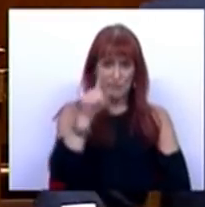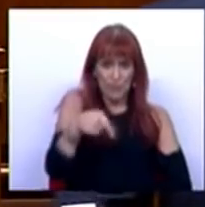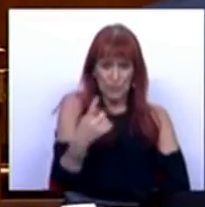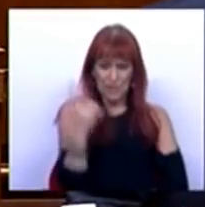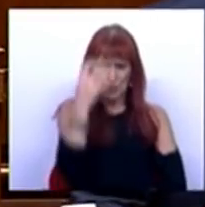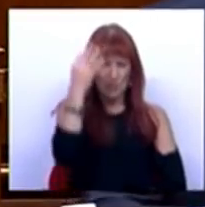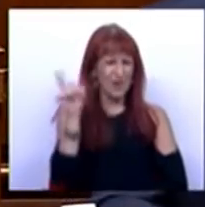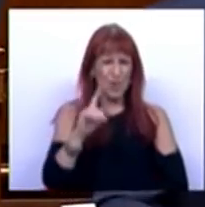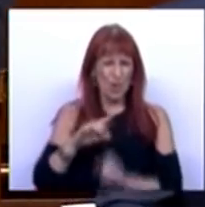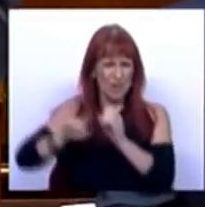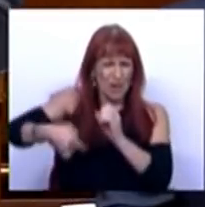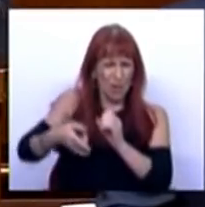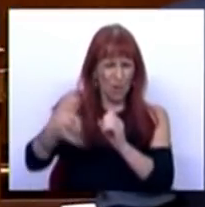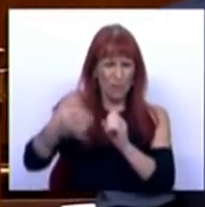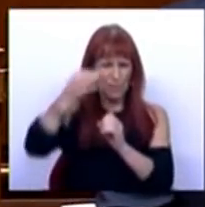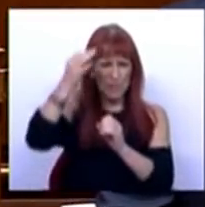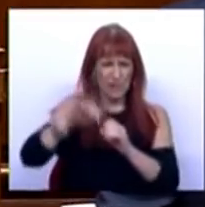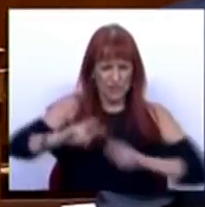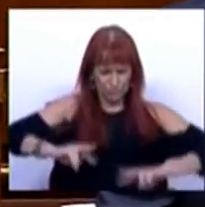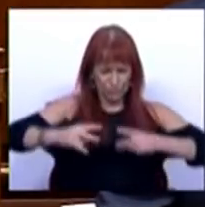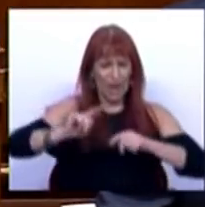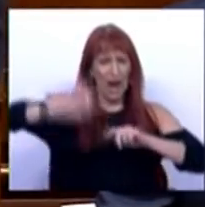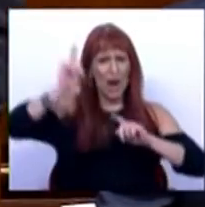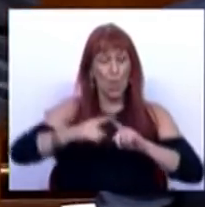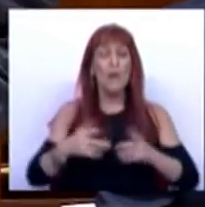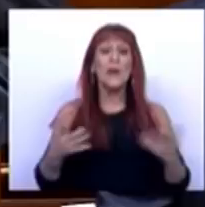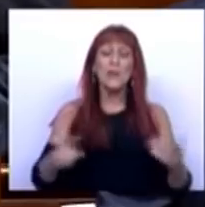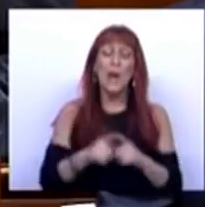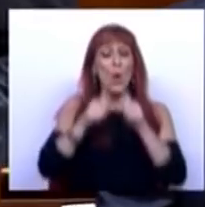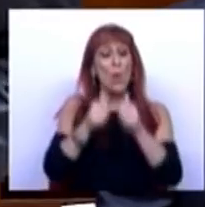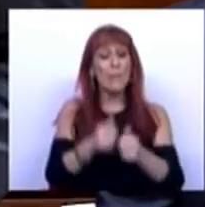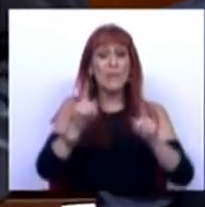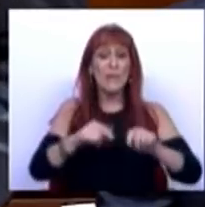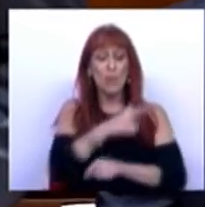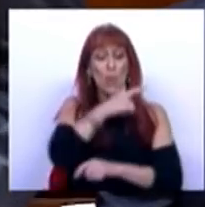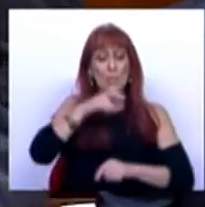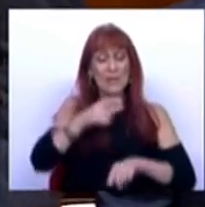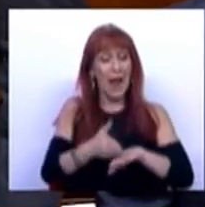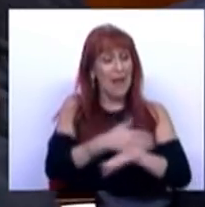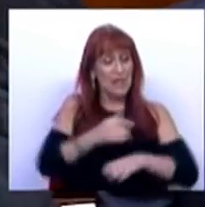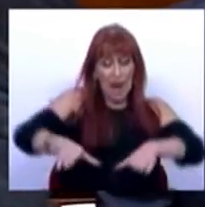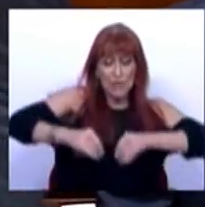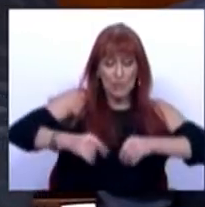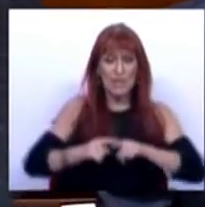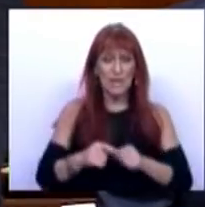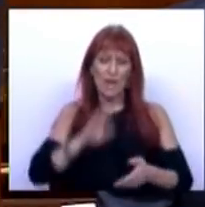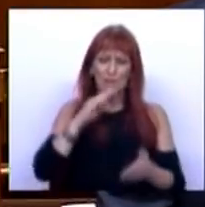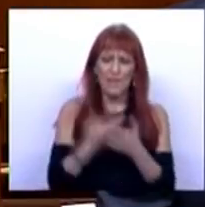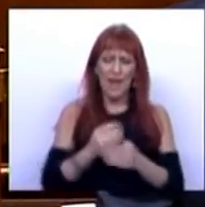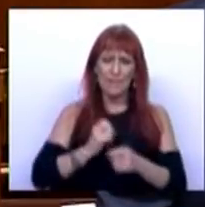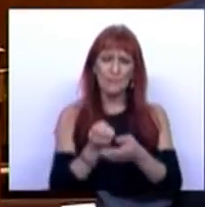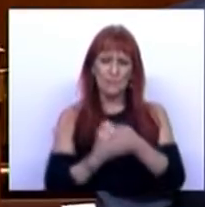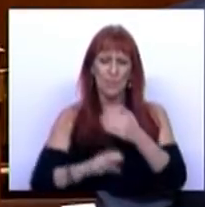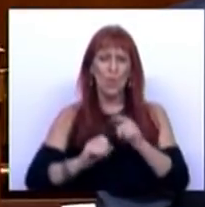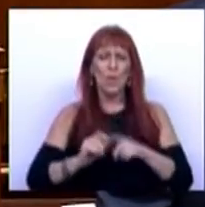% e não 0,9% da atualização anual. E que cumprimos também o compromisso que tínhamos assumido de repor a atualização